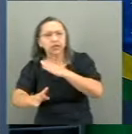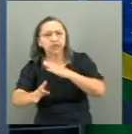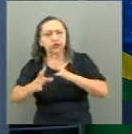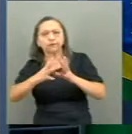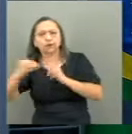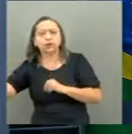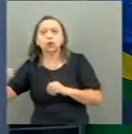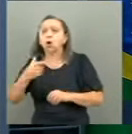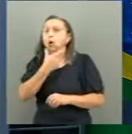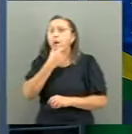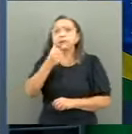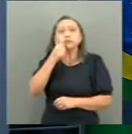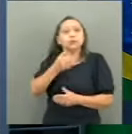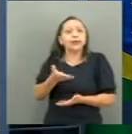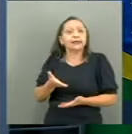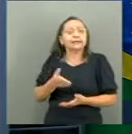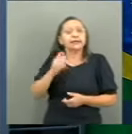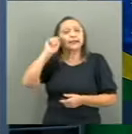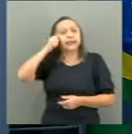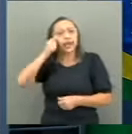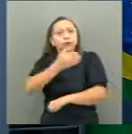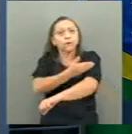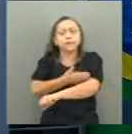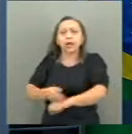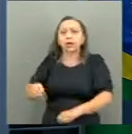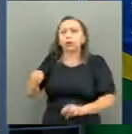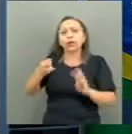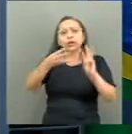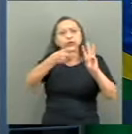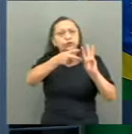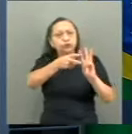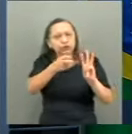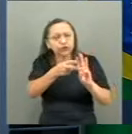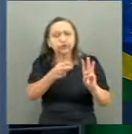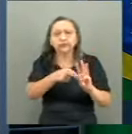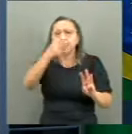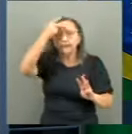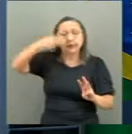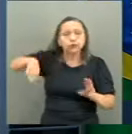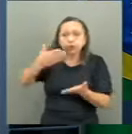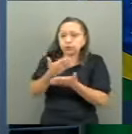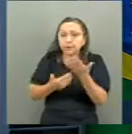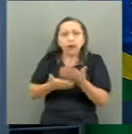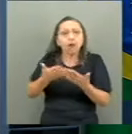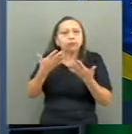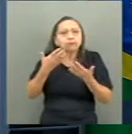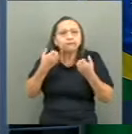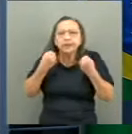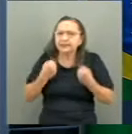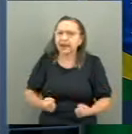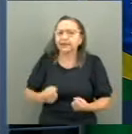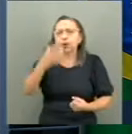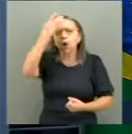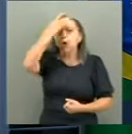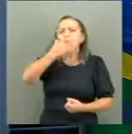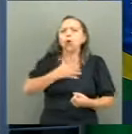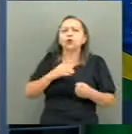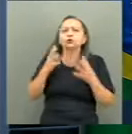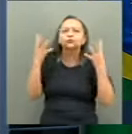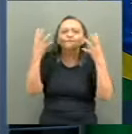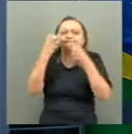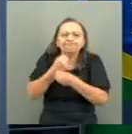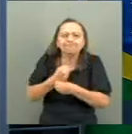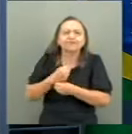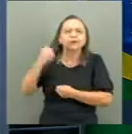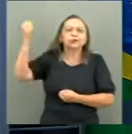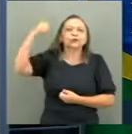homens e mulheres, negros, brancos, indígenas, gente de mãos calejadas, do rosto queimado pelo sol,